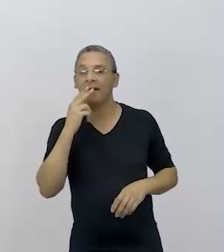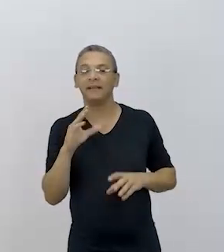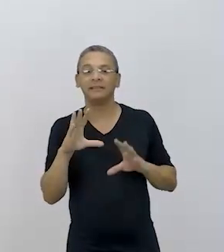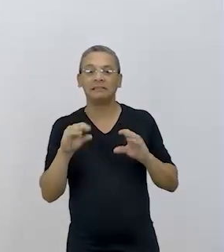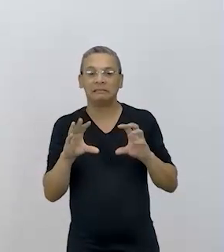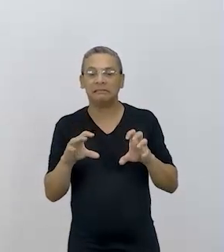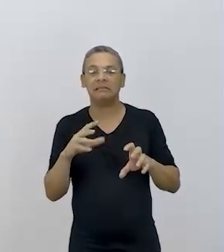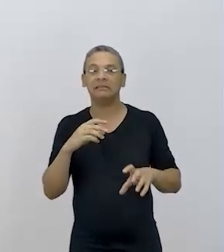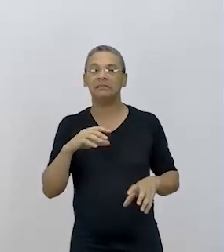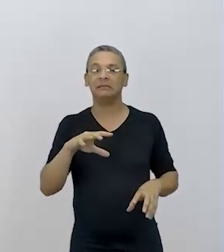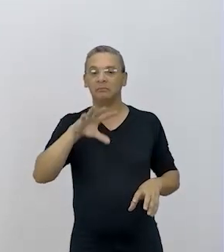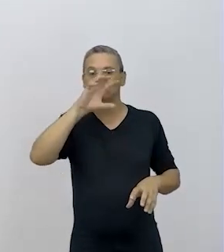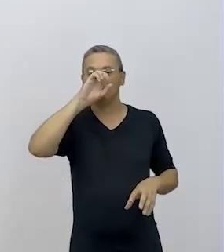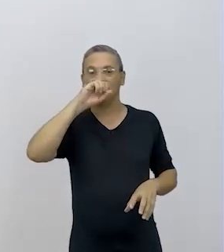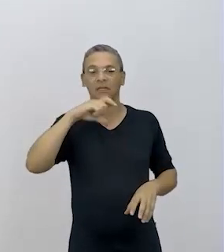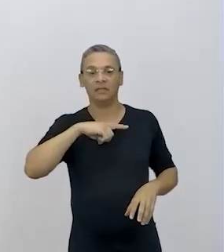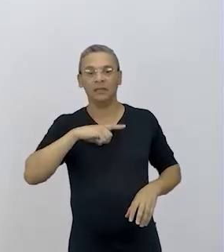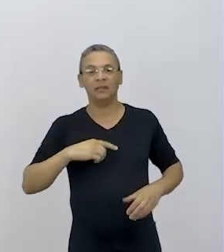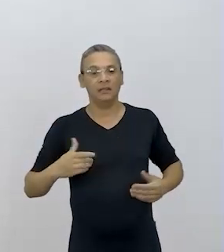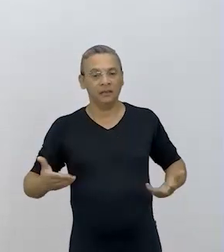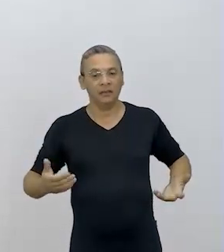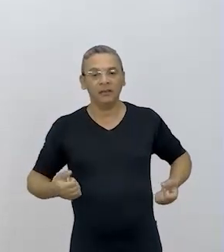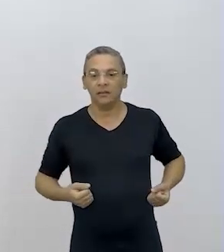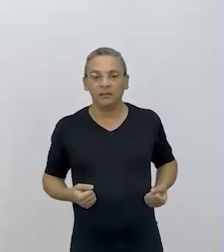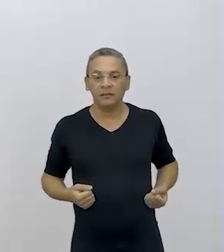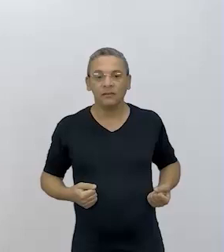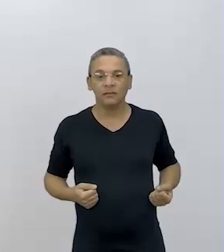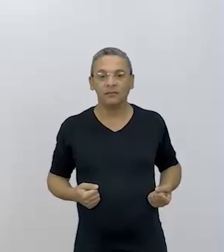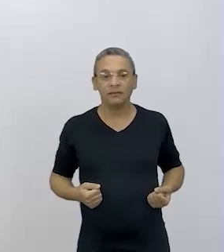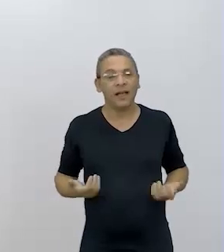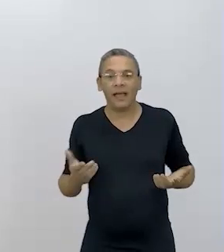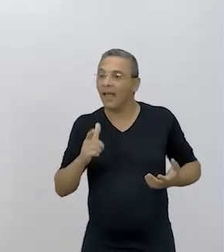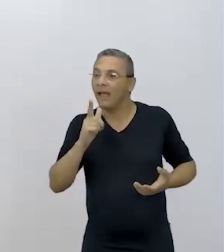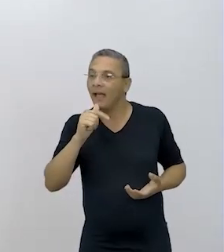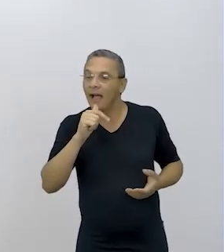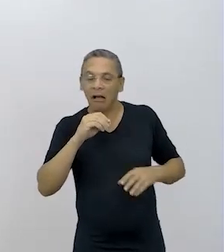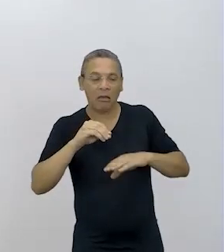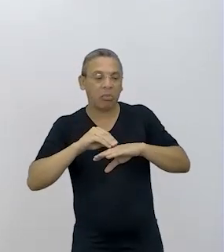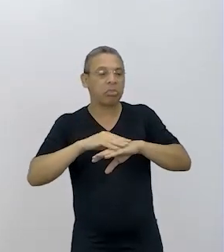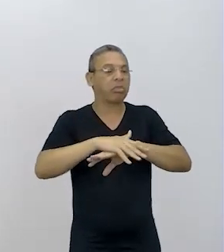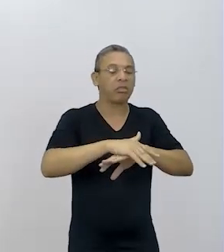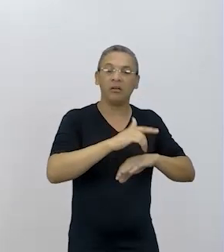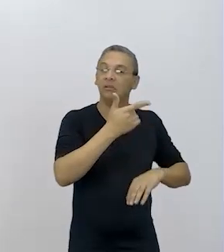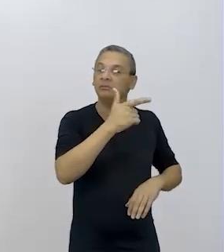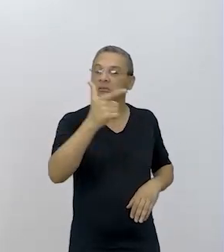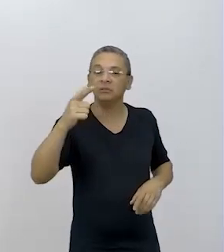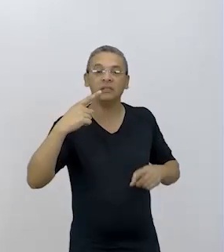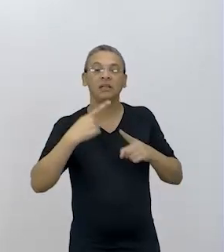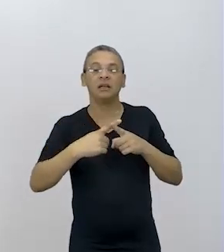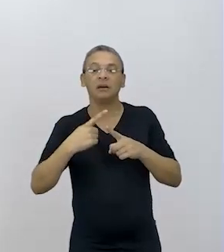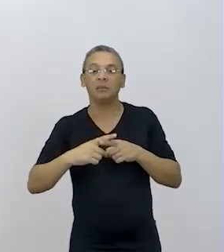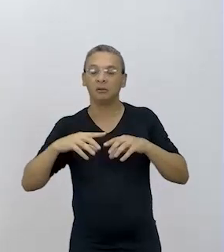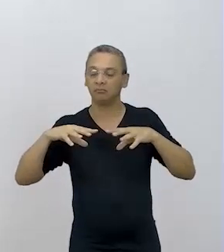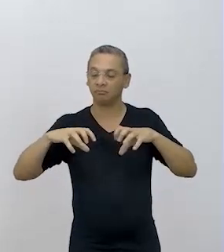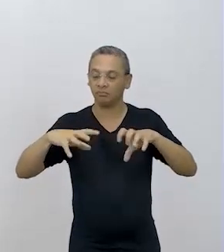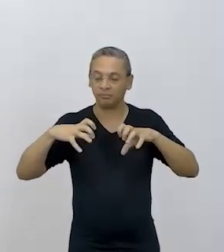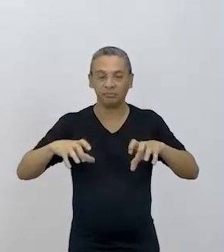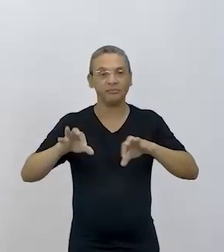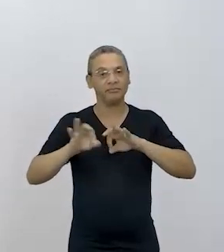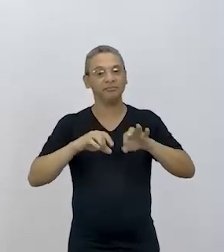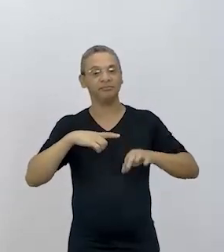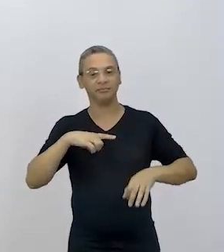estava com isso agora para comentar. Por favor. Que não tem infiltração, né? Uma casa que não tem infiltração porque o barro respira. Eu achei isso incrível.